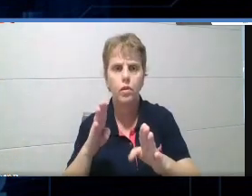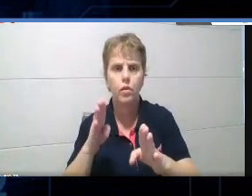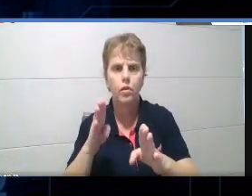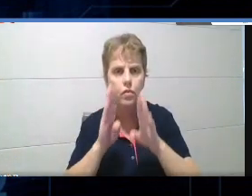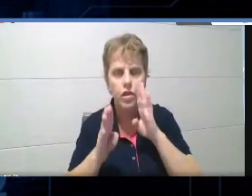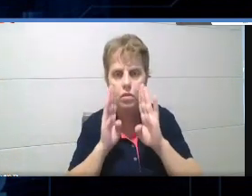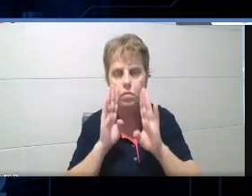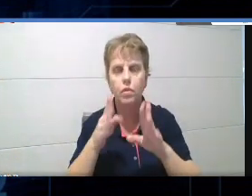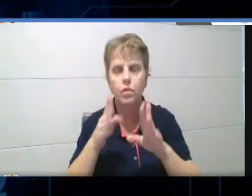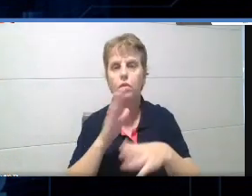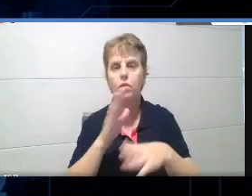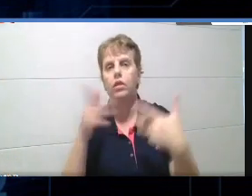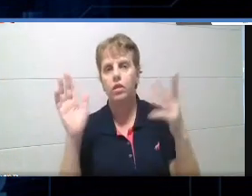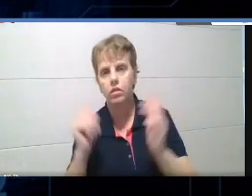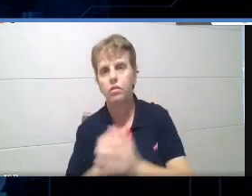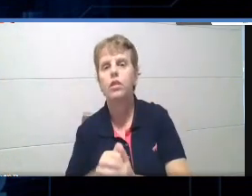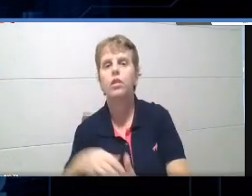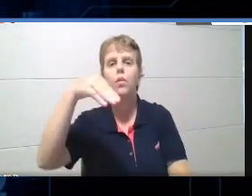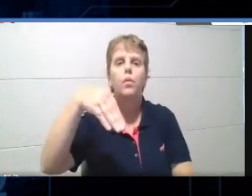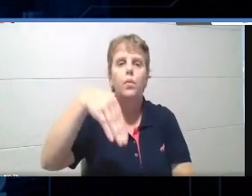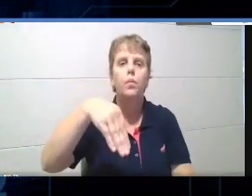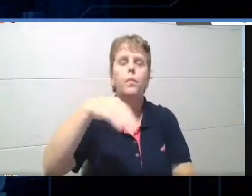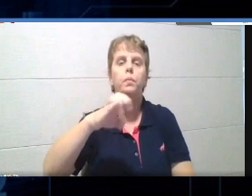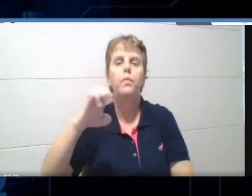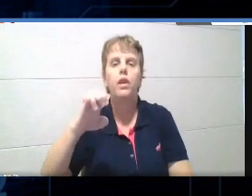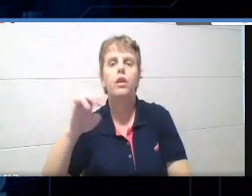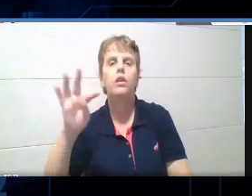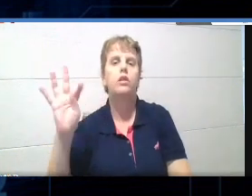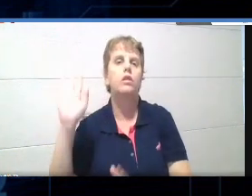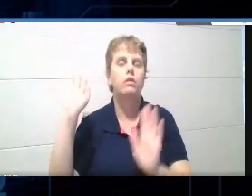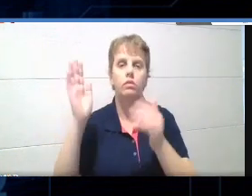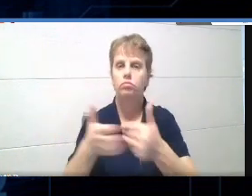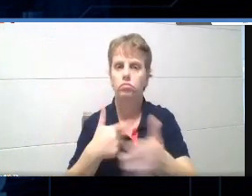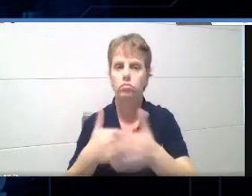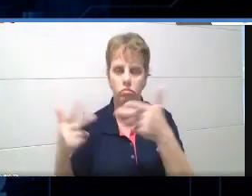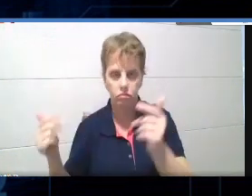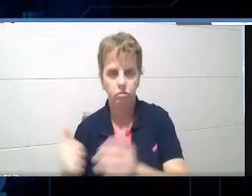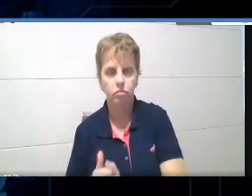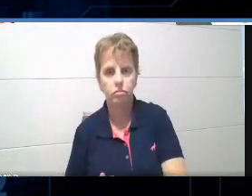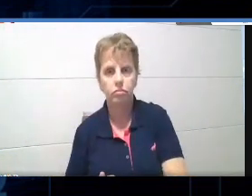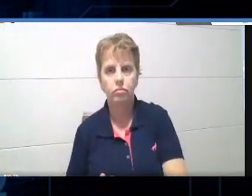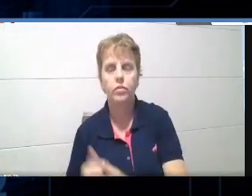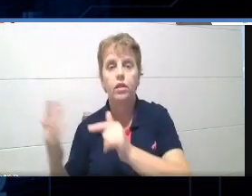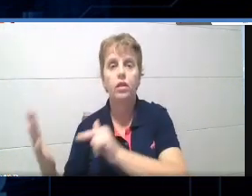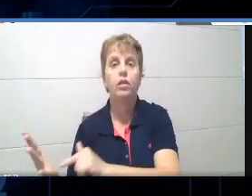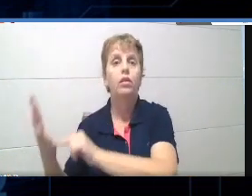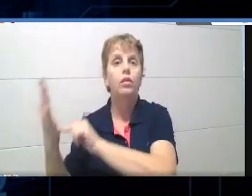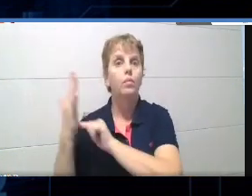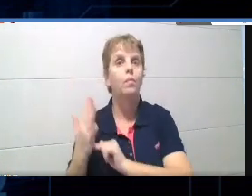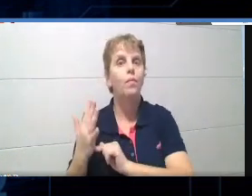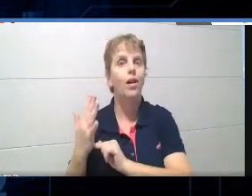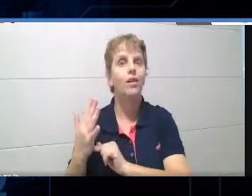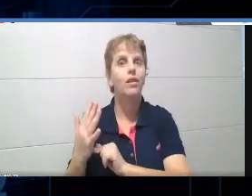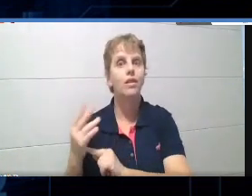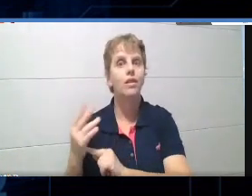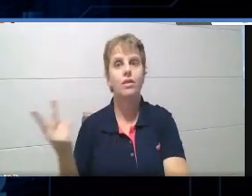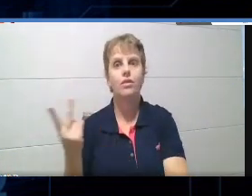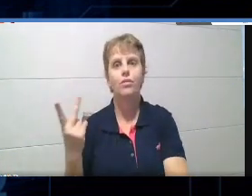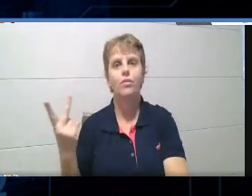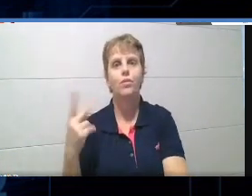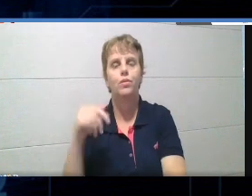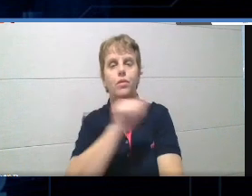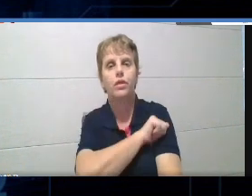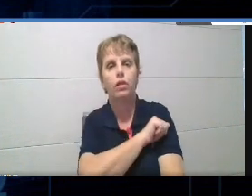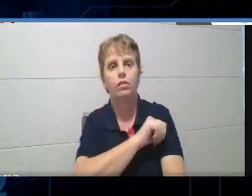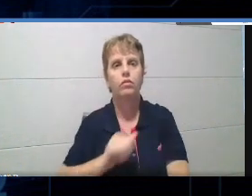pelo Meet, quer fazer pelo Zoom, tem vários aplicativos aí que você pode fazer, e que mostra a tela dos dois alunos, né? Então, e